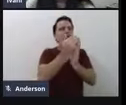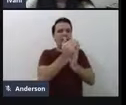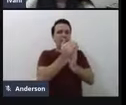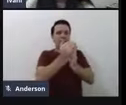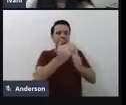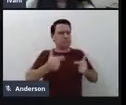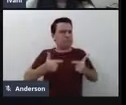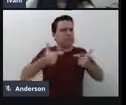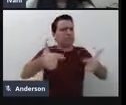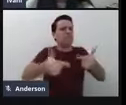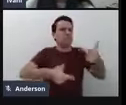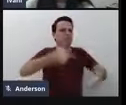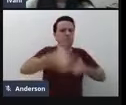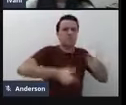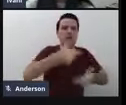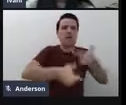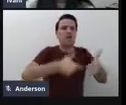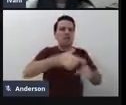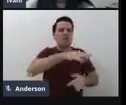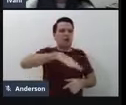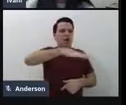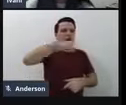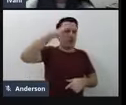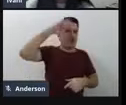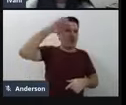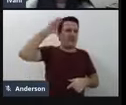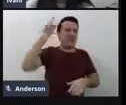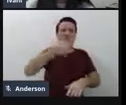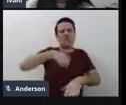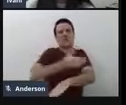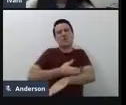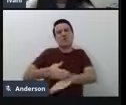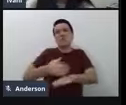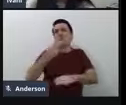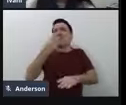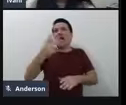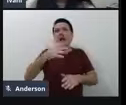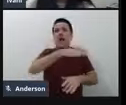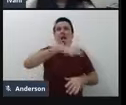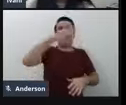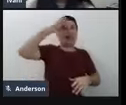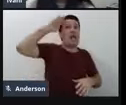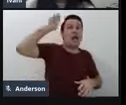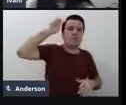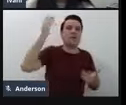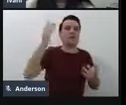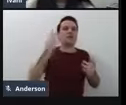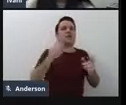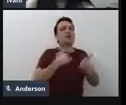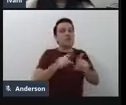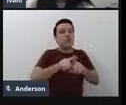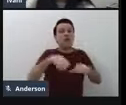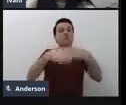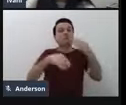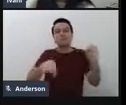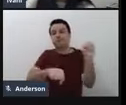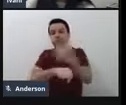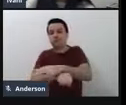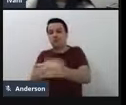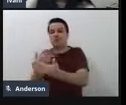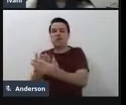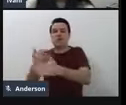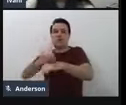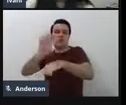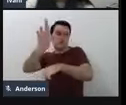acadêmica, né, como a gente costuma falar sobre essas questões, e, posterior a isso, veio um doutorado. Mas eu também